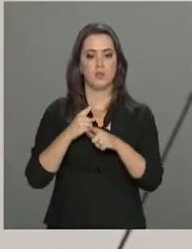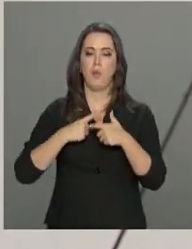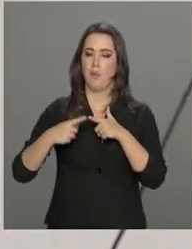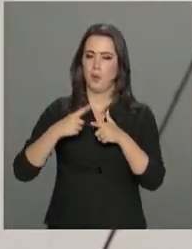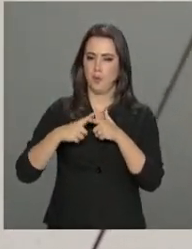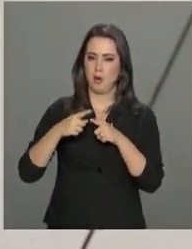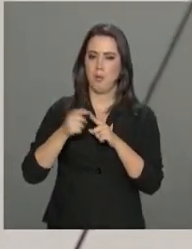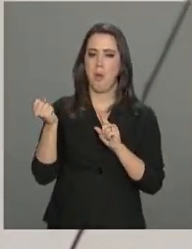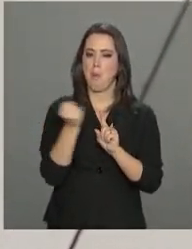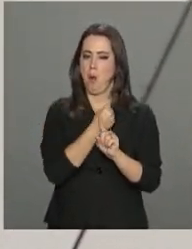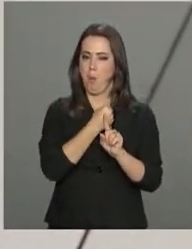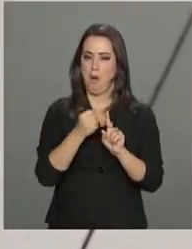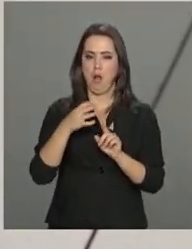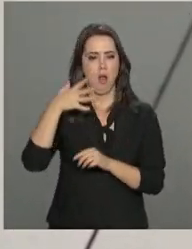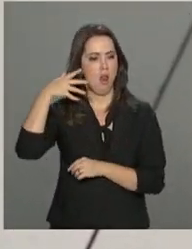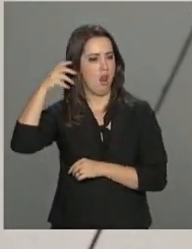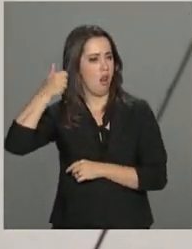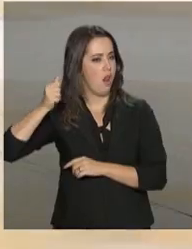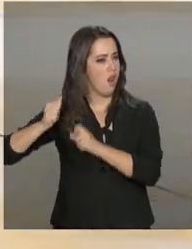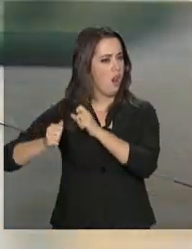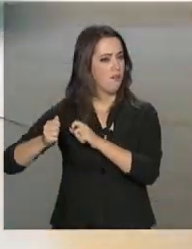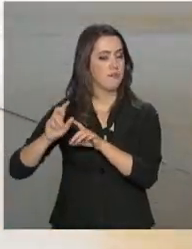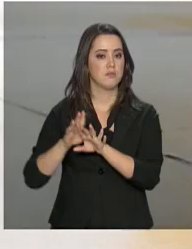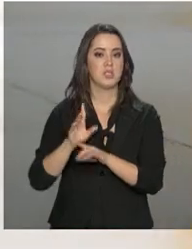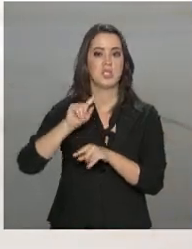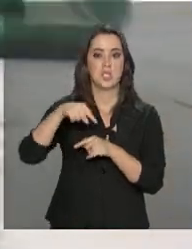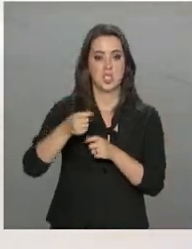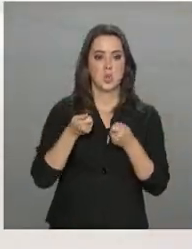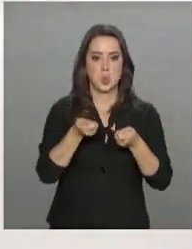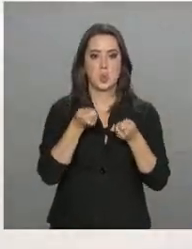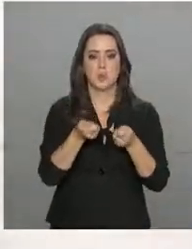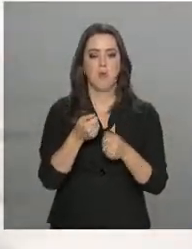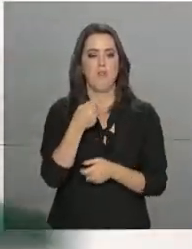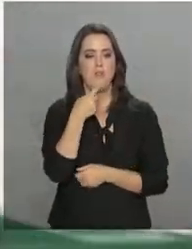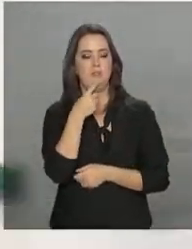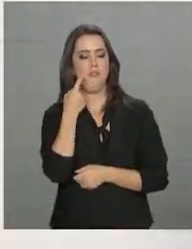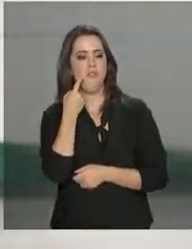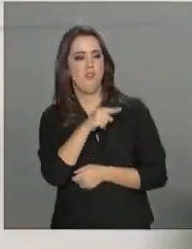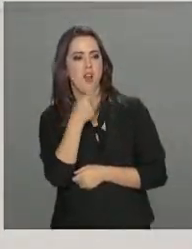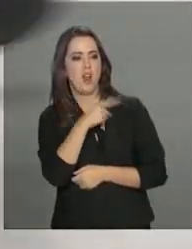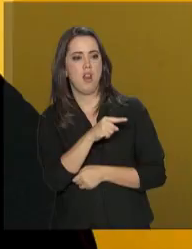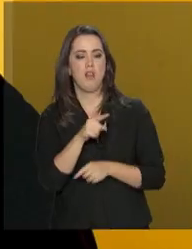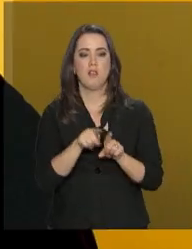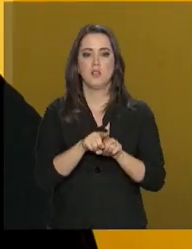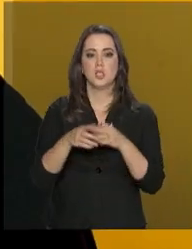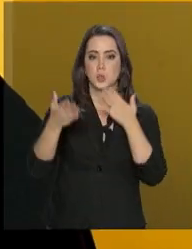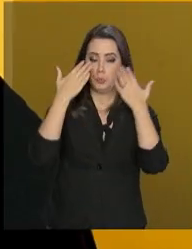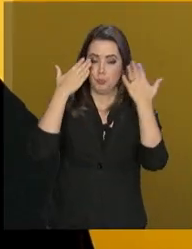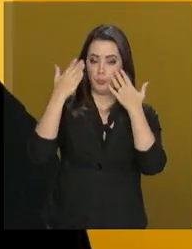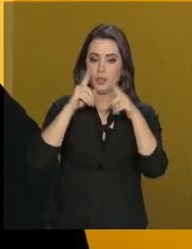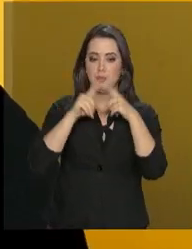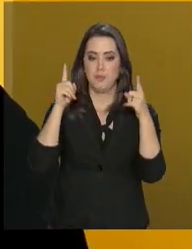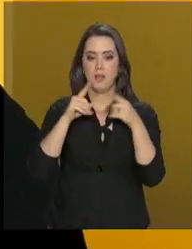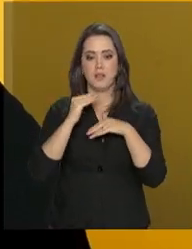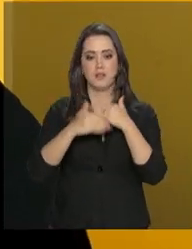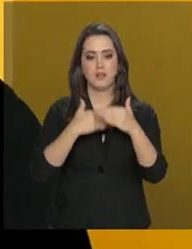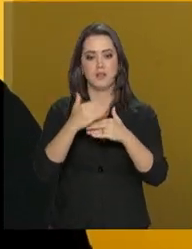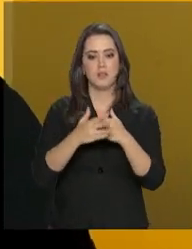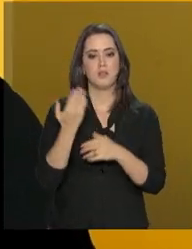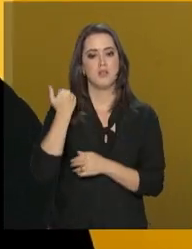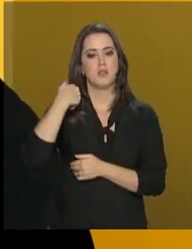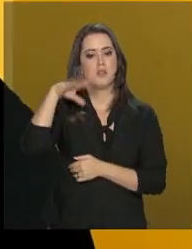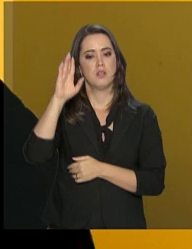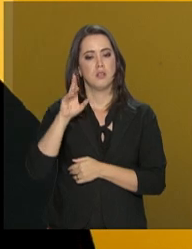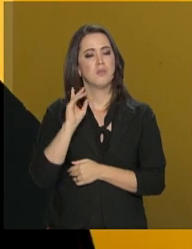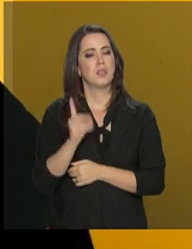pequenas agressões, como puxões de cabelo, seguidos de violência verbal e psicológica. Mas as agressões passaram a ficar